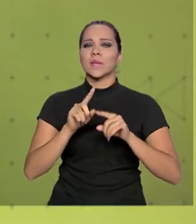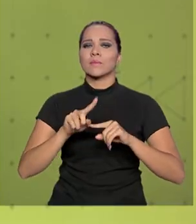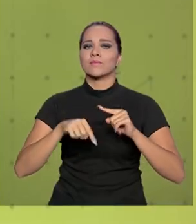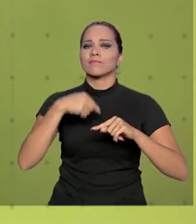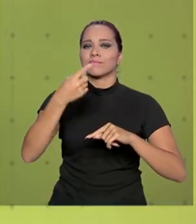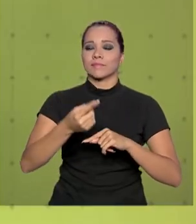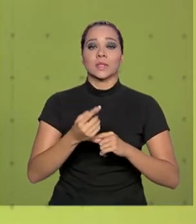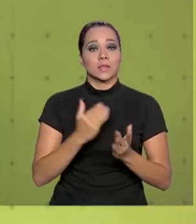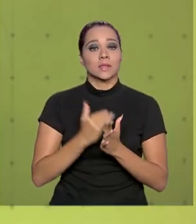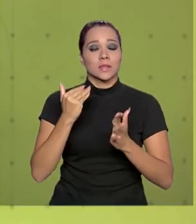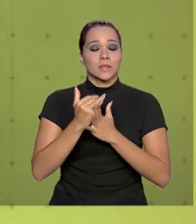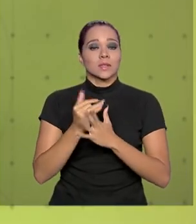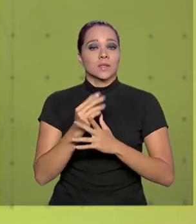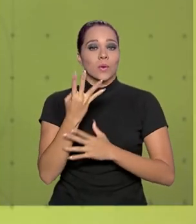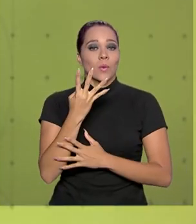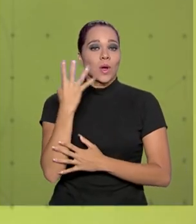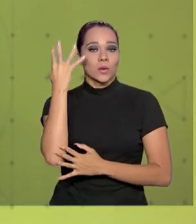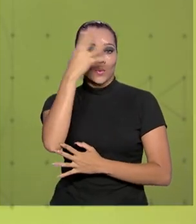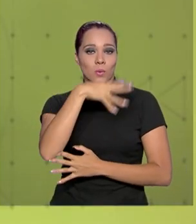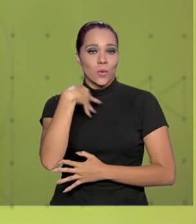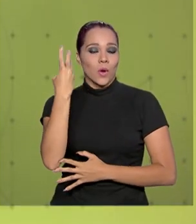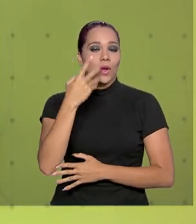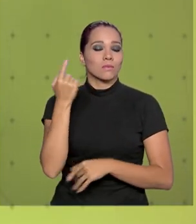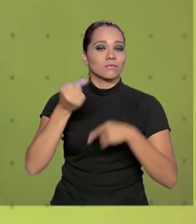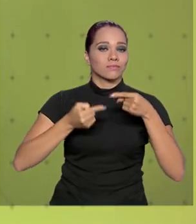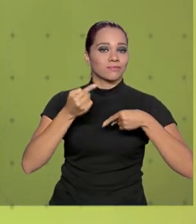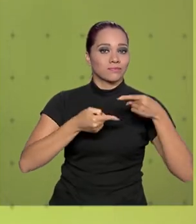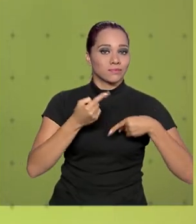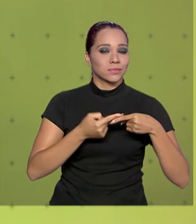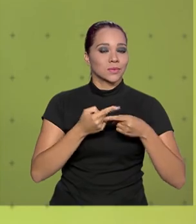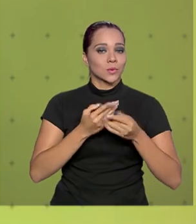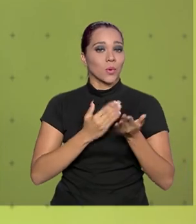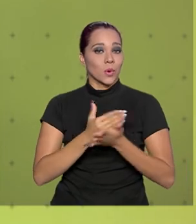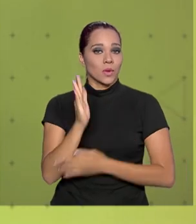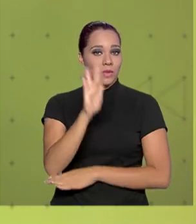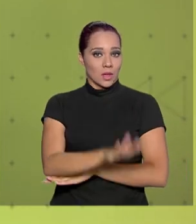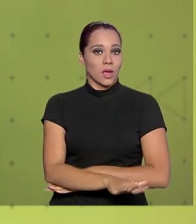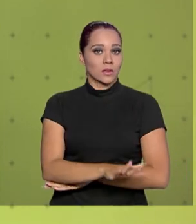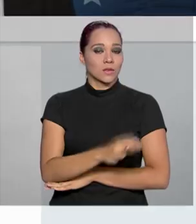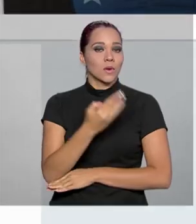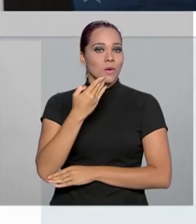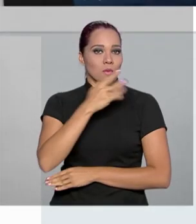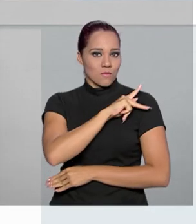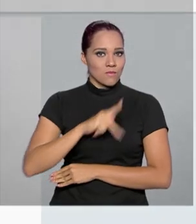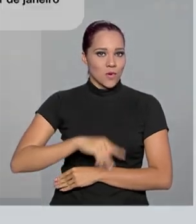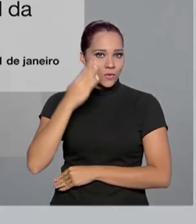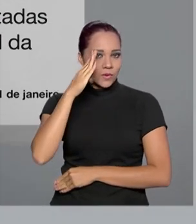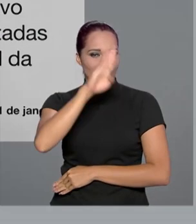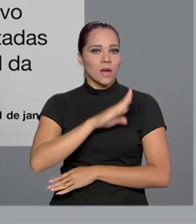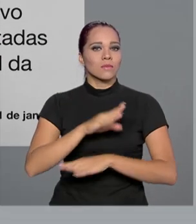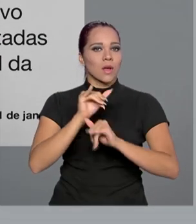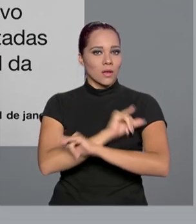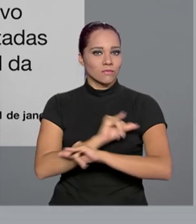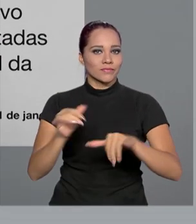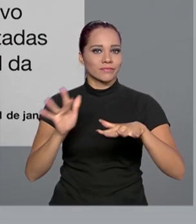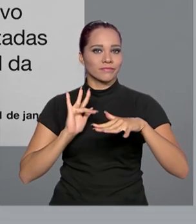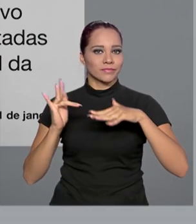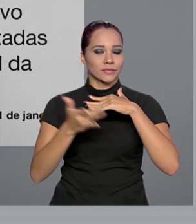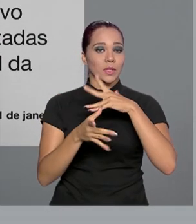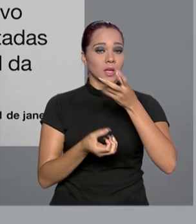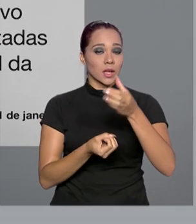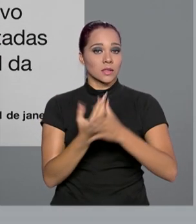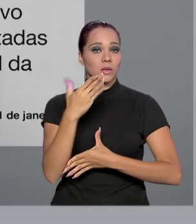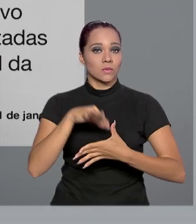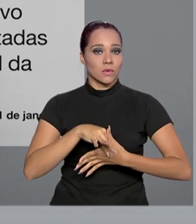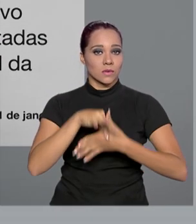Foram mais de quatro horas de debate. No começo da tarde, o presidente Jair Bolsonaro anunciou pelas redes sociais a criação